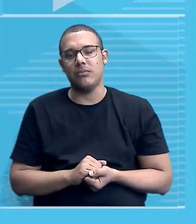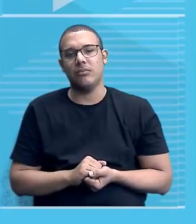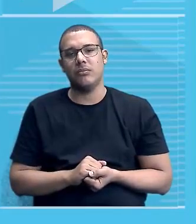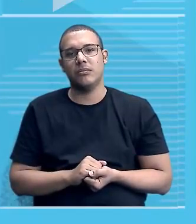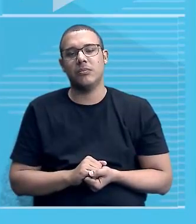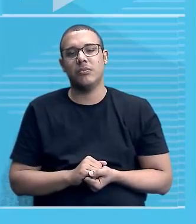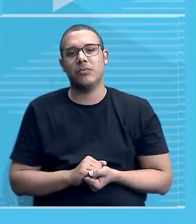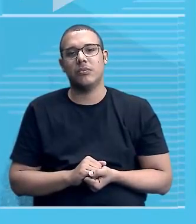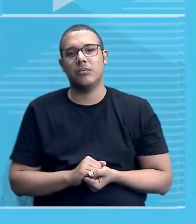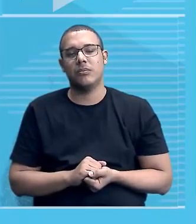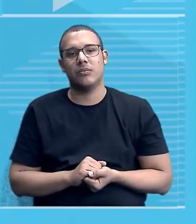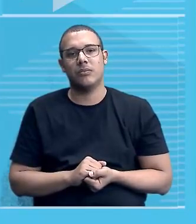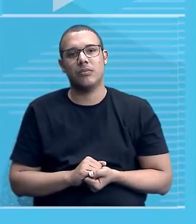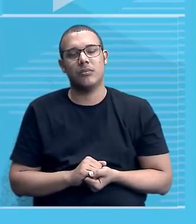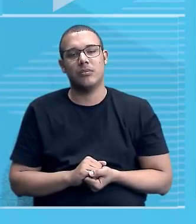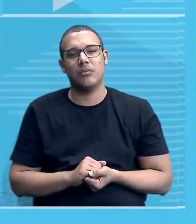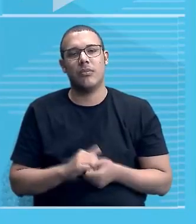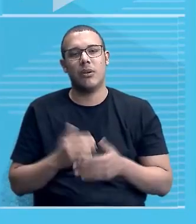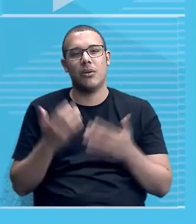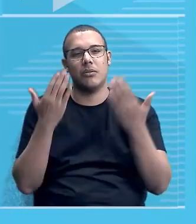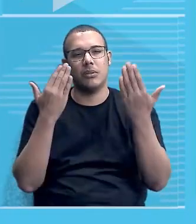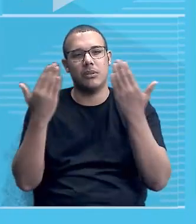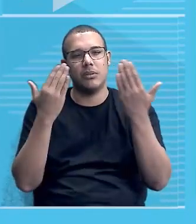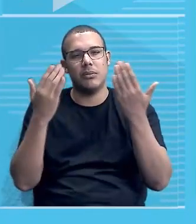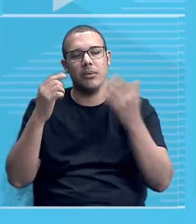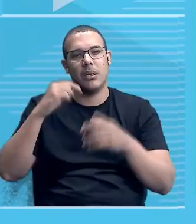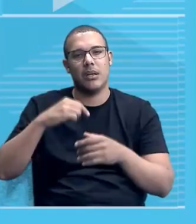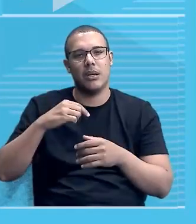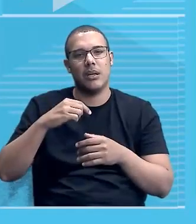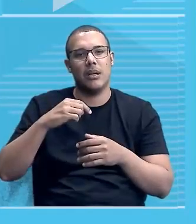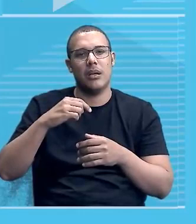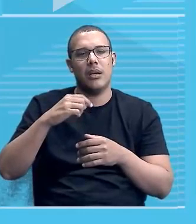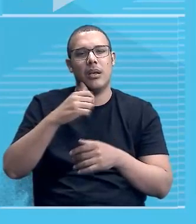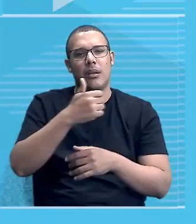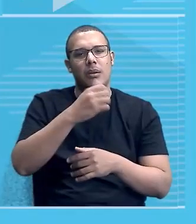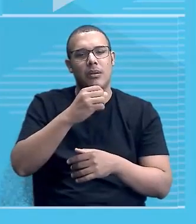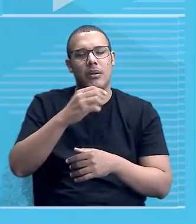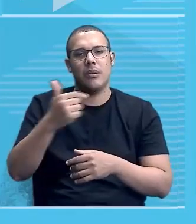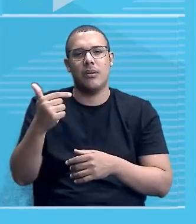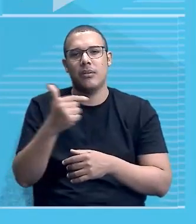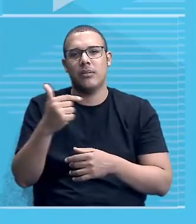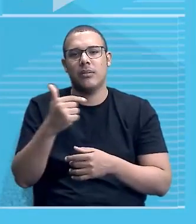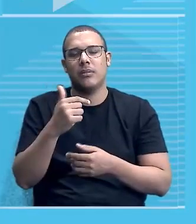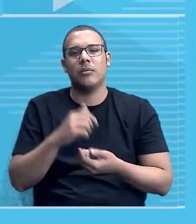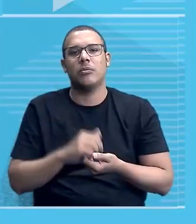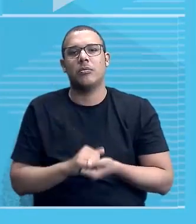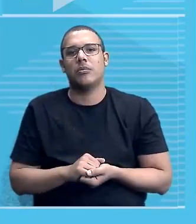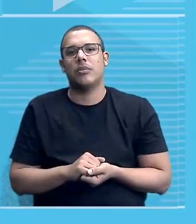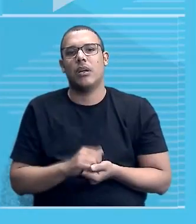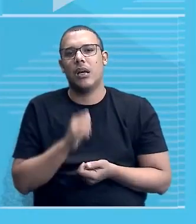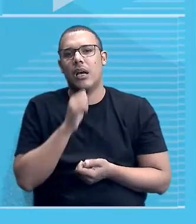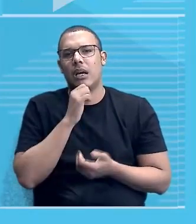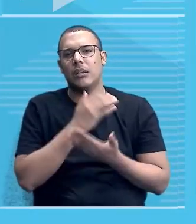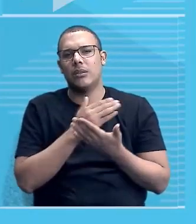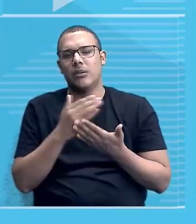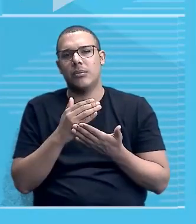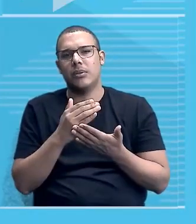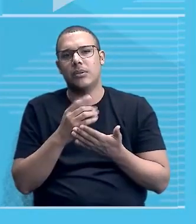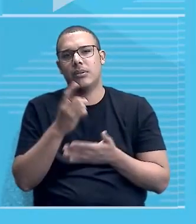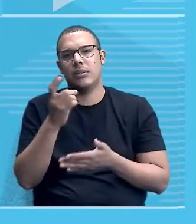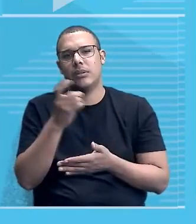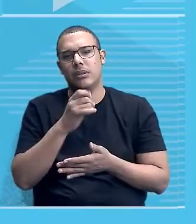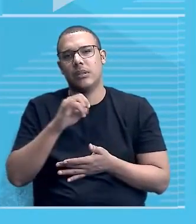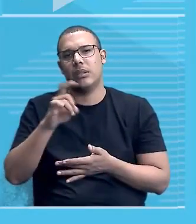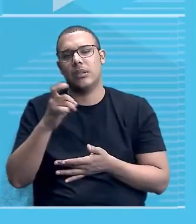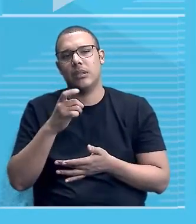também, né? Quando você compara conosco, a nossa foi em 1822, né? Ainda no começo do século XIX e eles